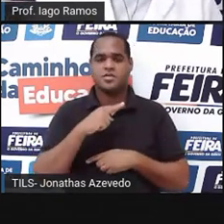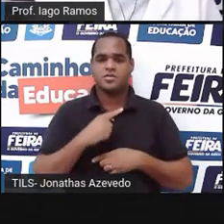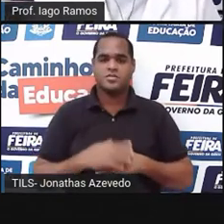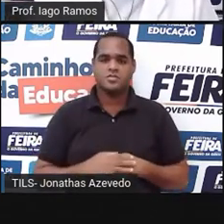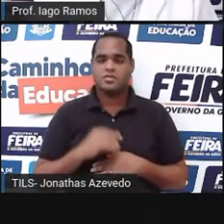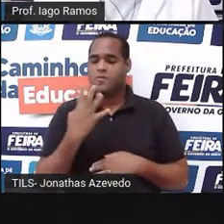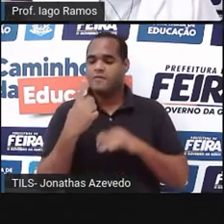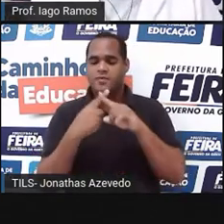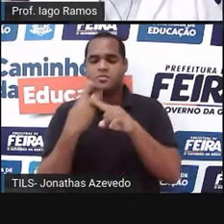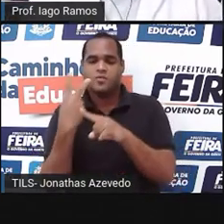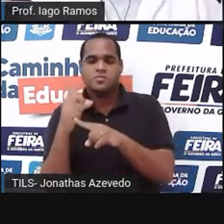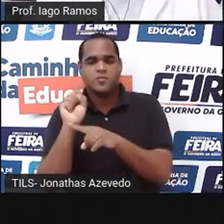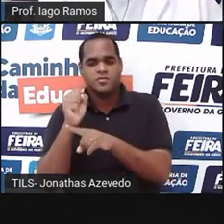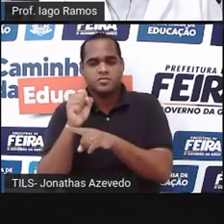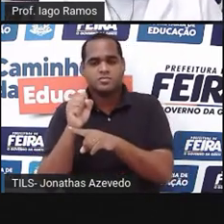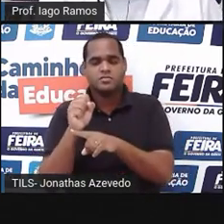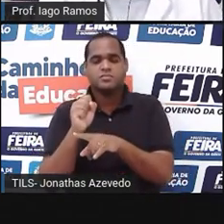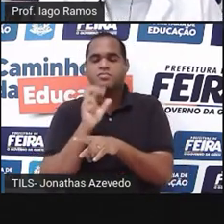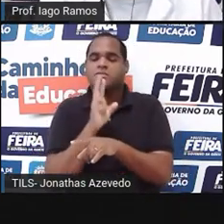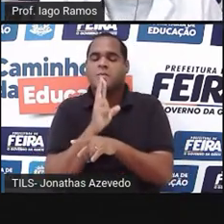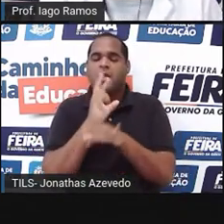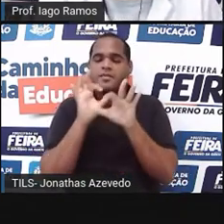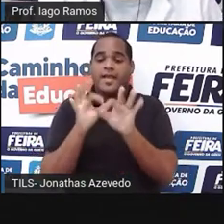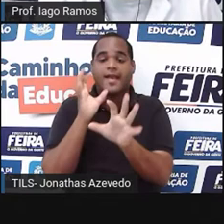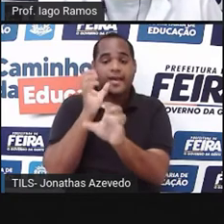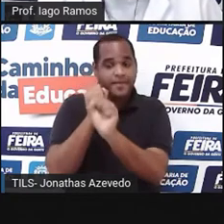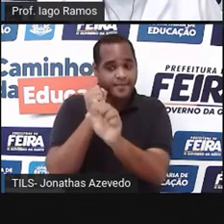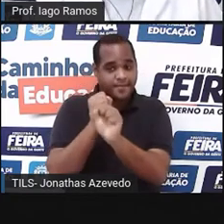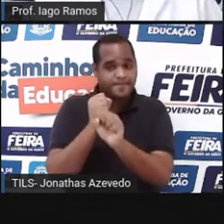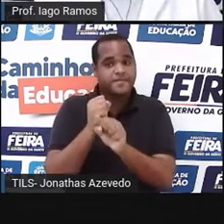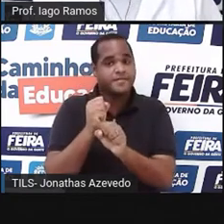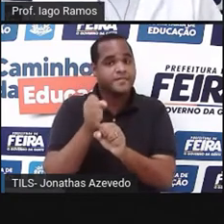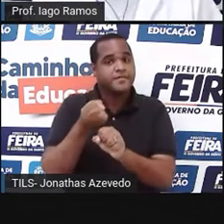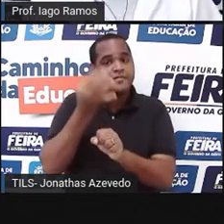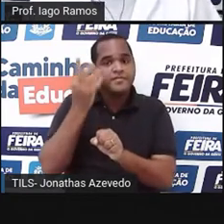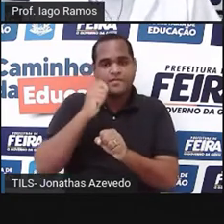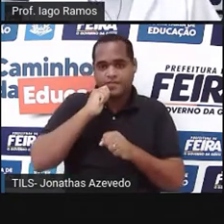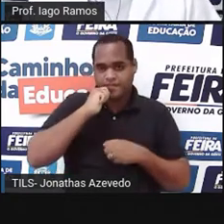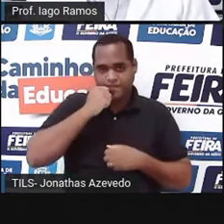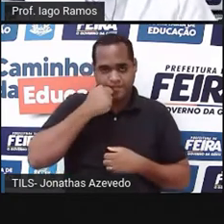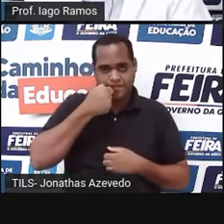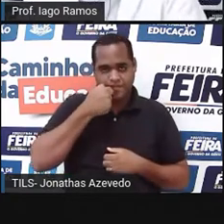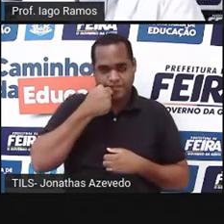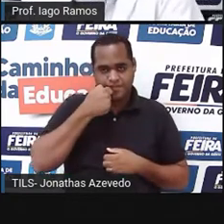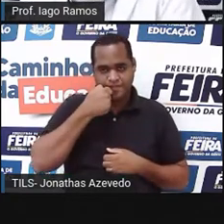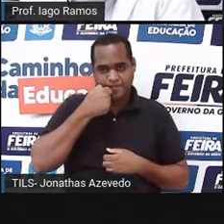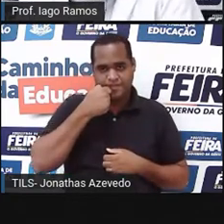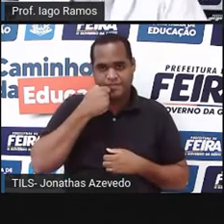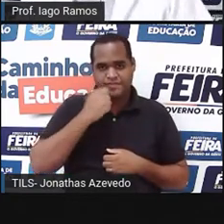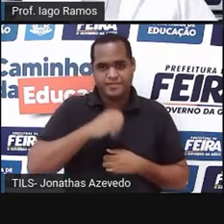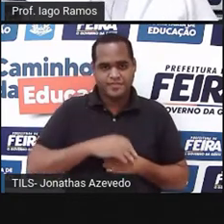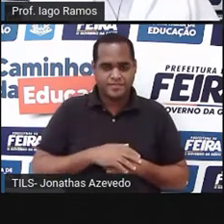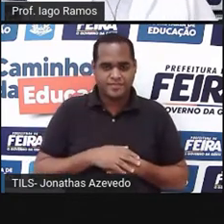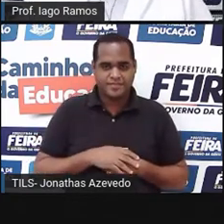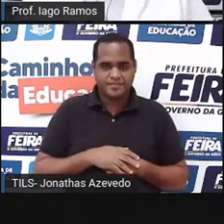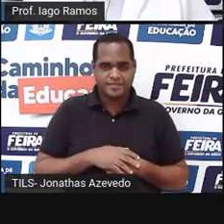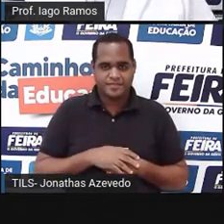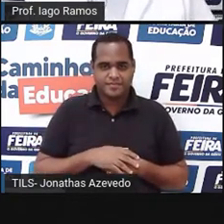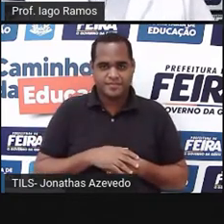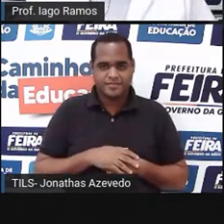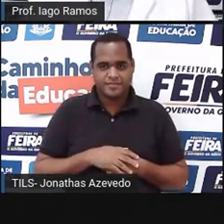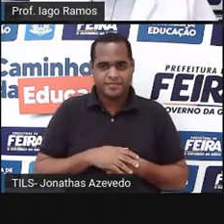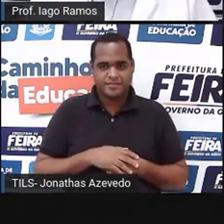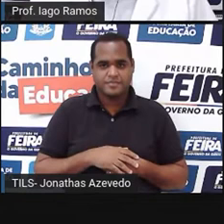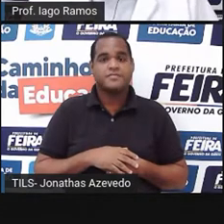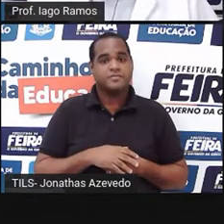vezes 2 dá 8. Quantidade de pães e o preço pago pelos pães são grandezas